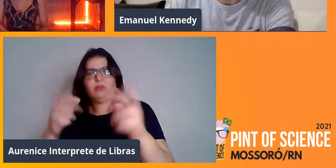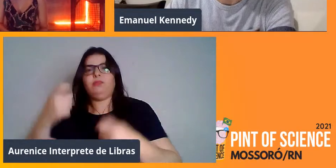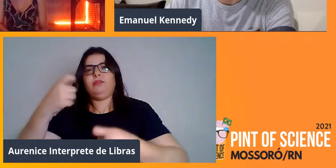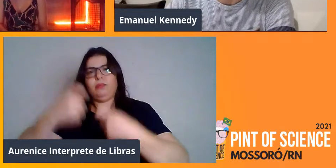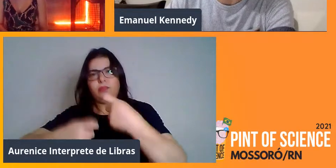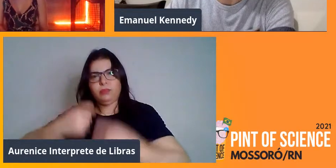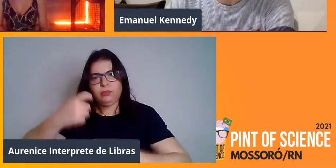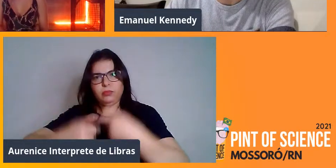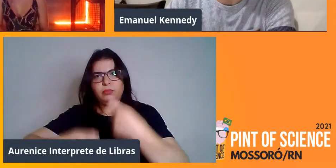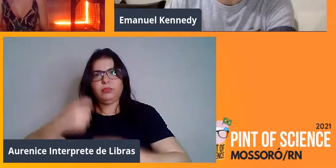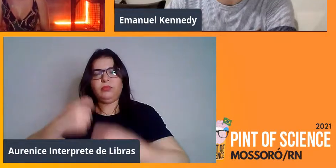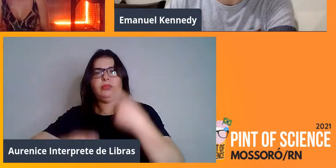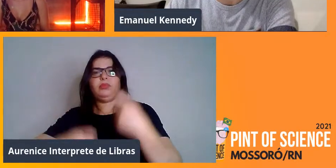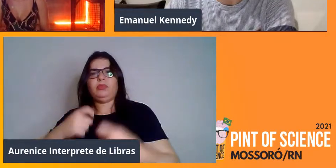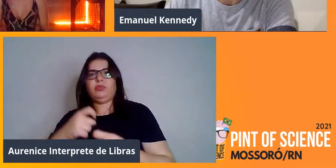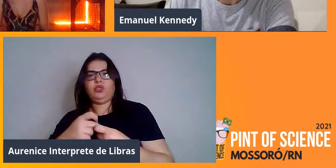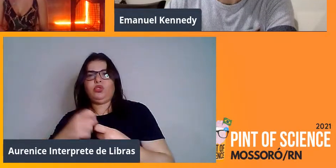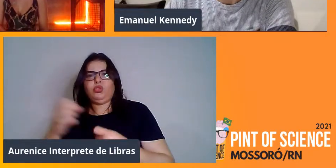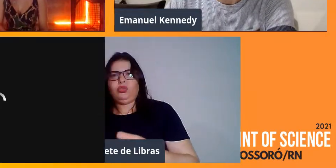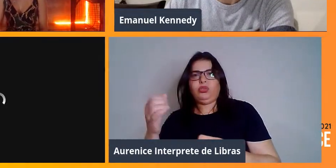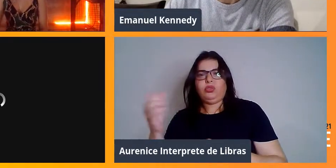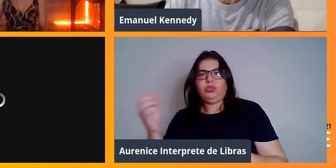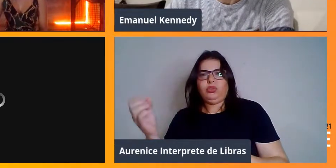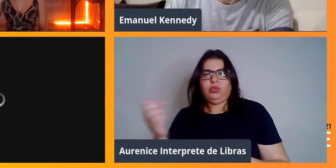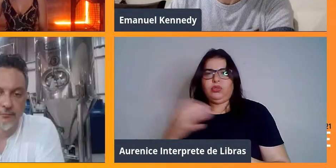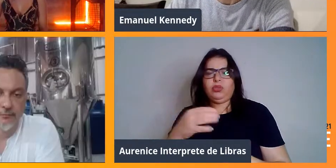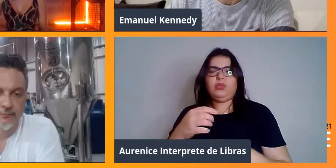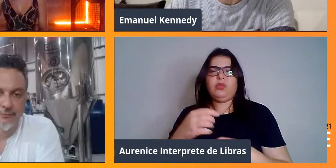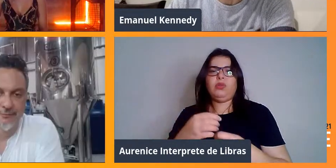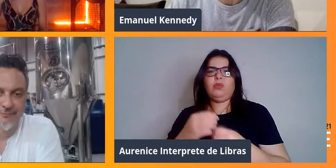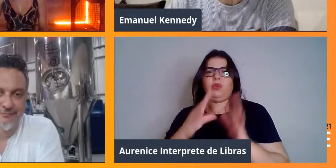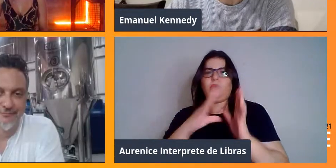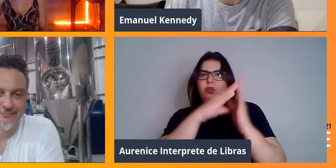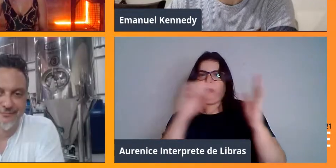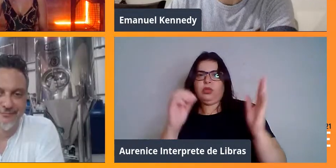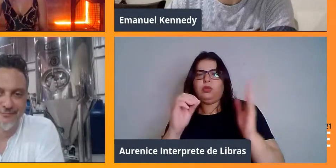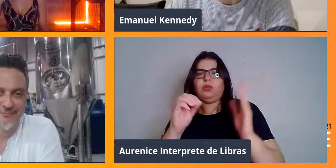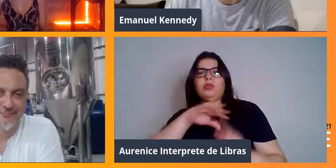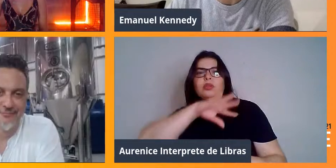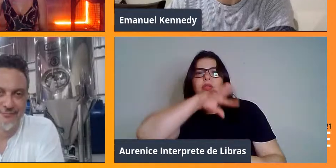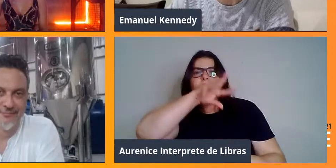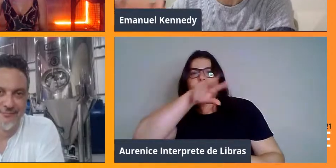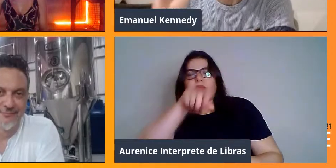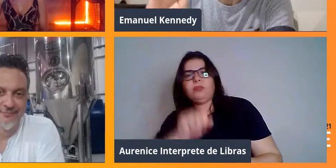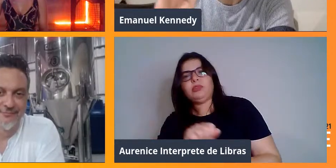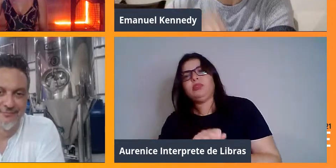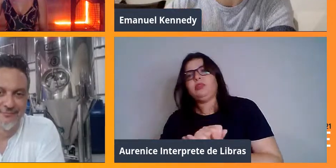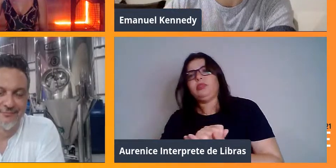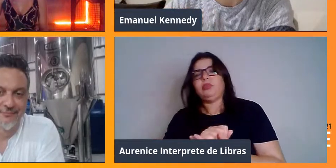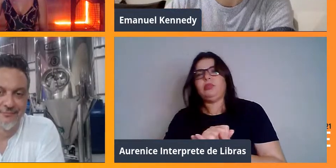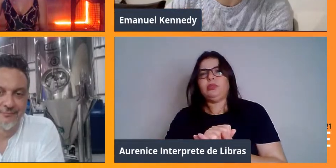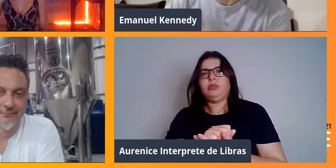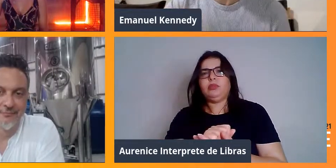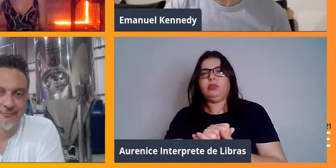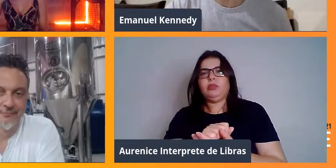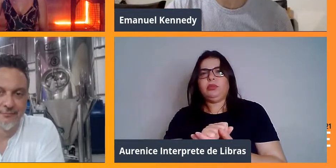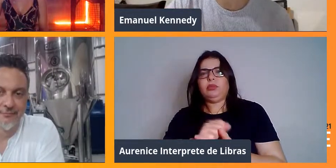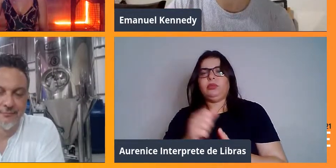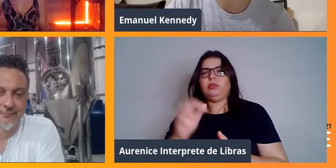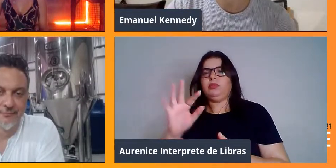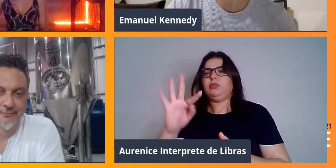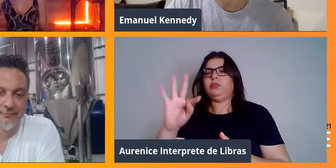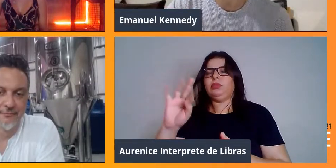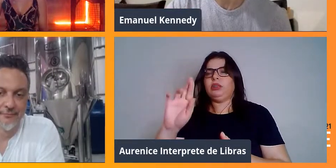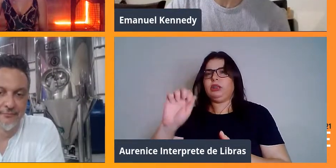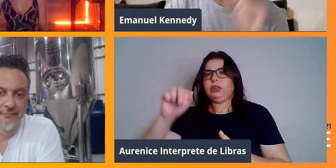e Inovações em Modelos Animais, tá? E realizou estudos pioneiros no país com transplantes ovarianos, olha só. Então, gente vai